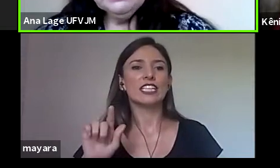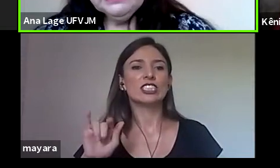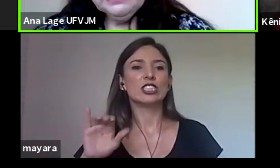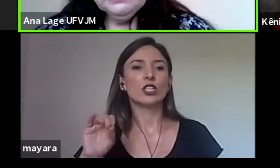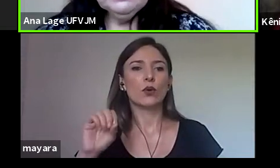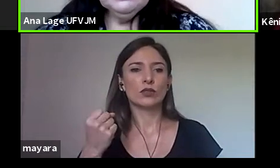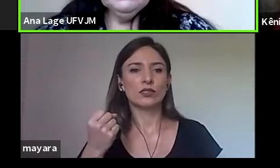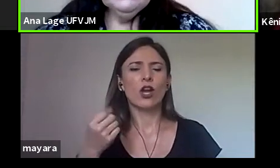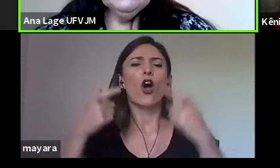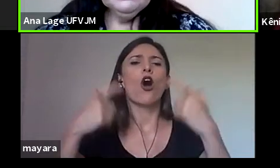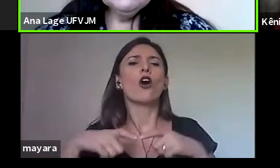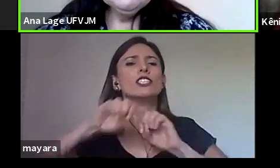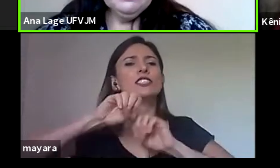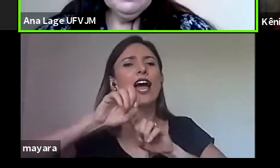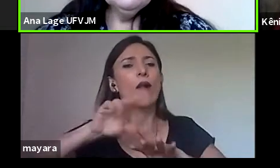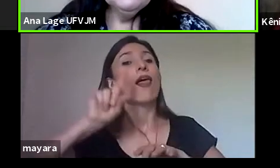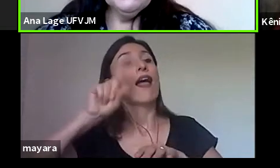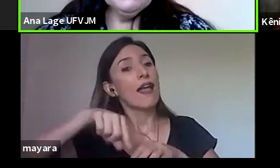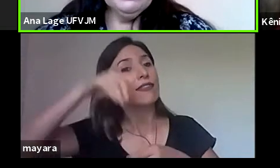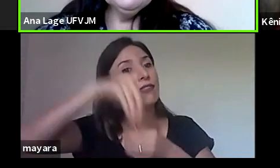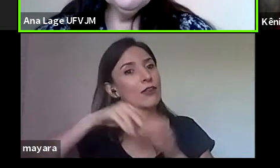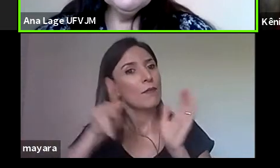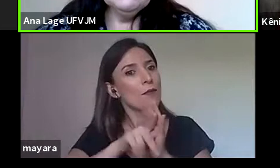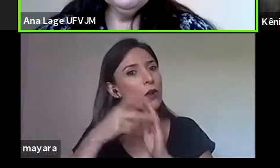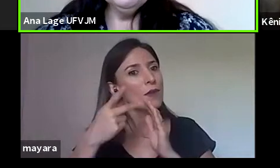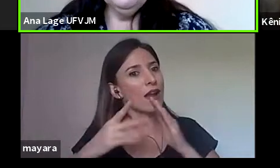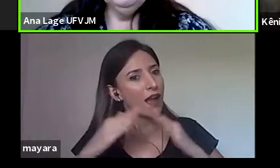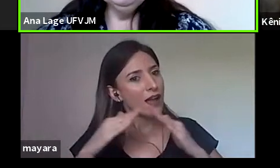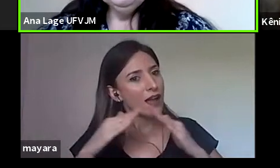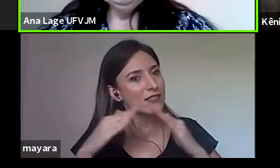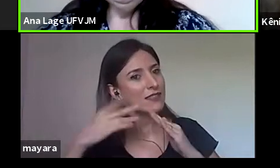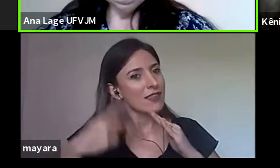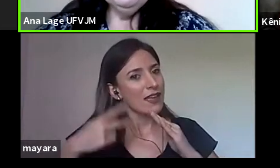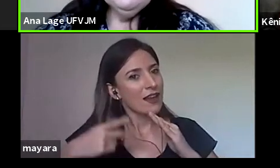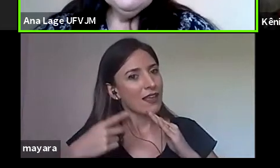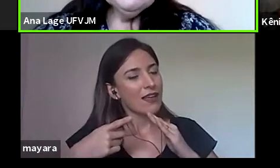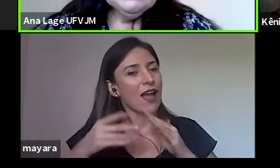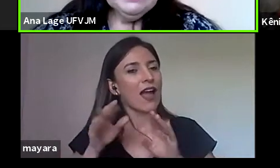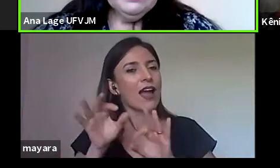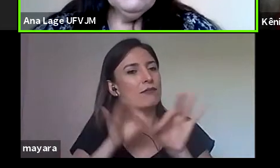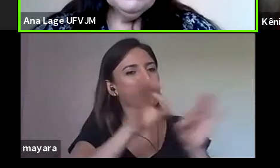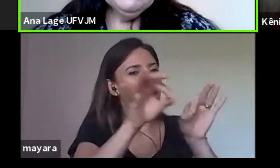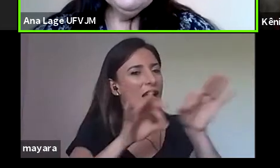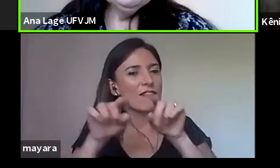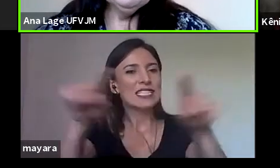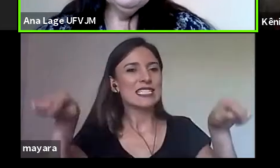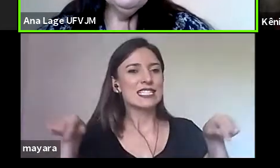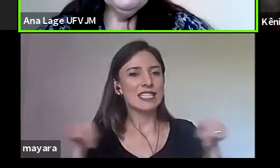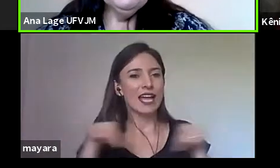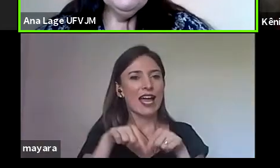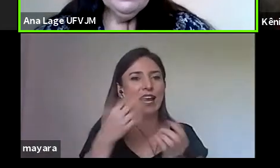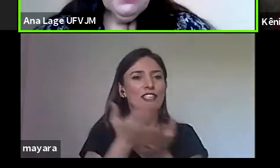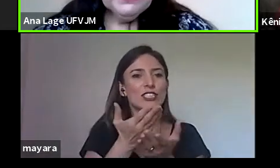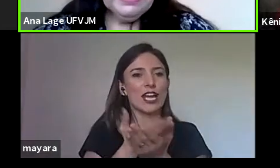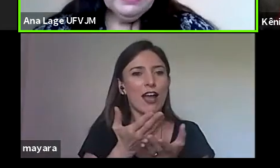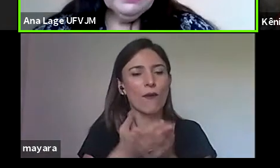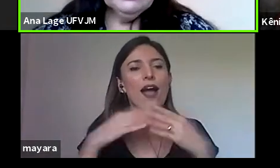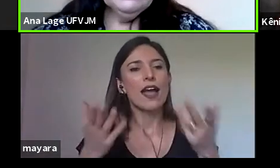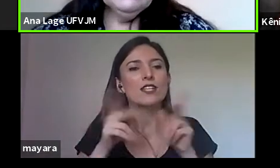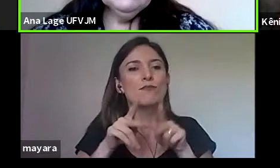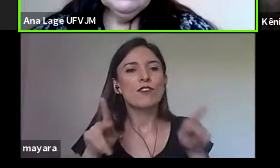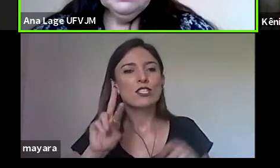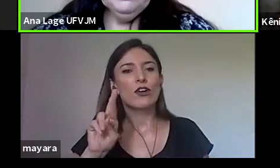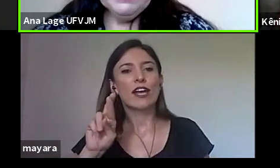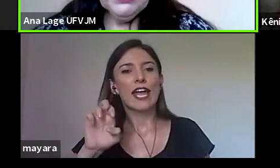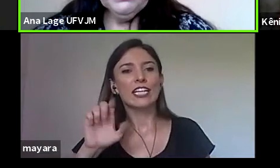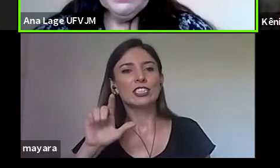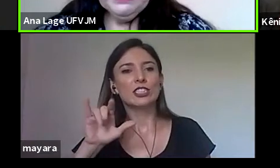uma sala ali na sala de sua casa, na sala de aula, e lá ele ensinava a ler, escrever e portar,